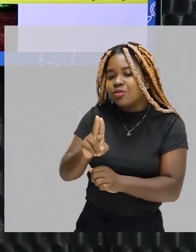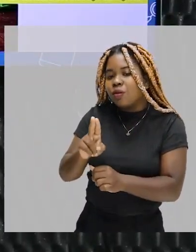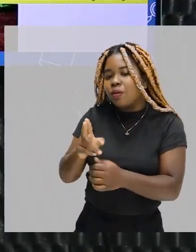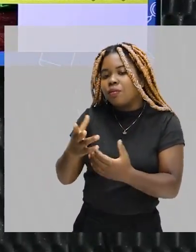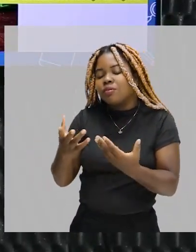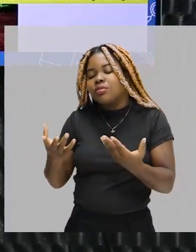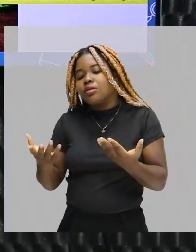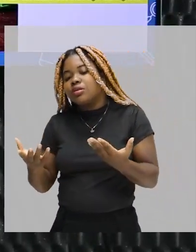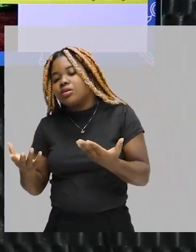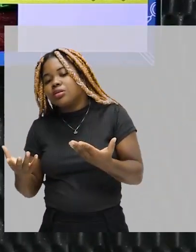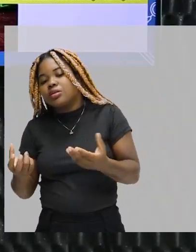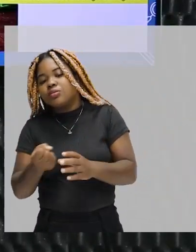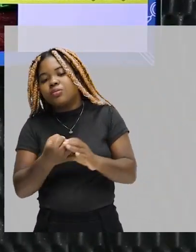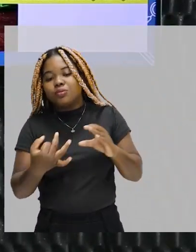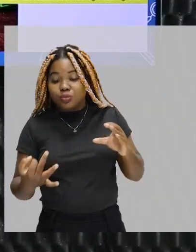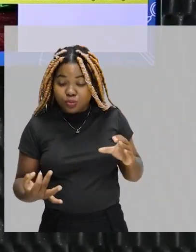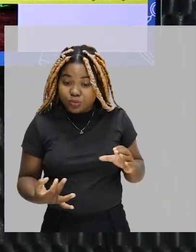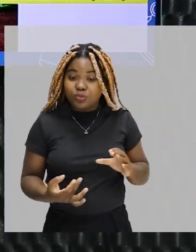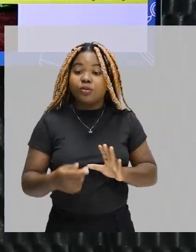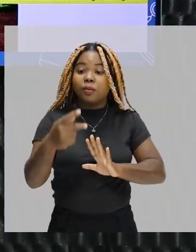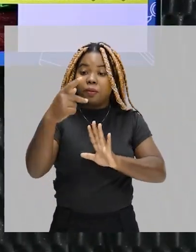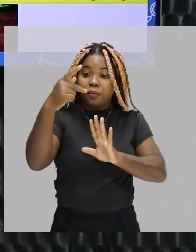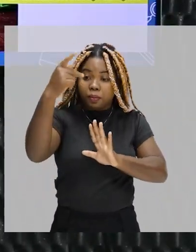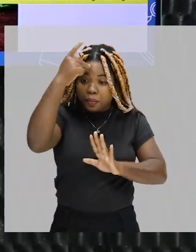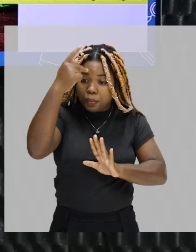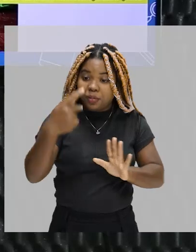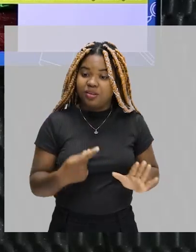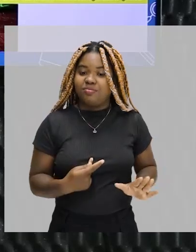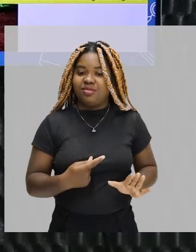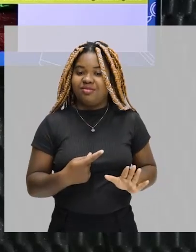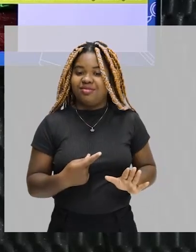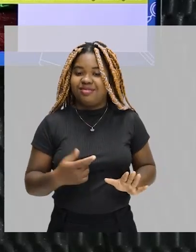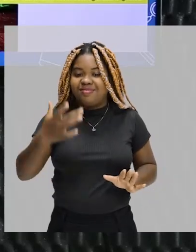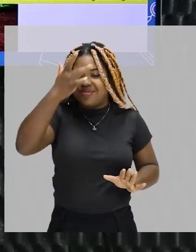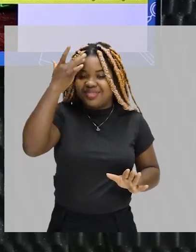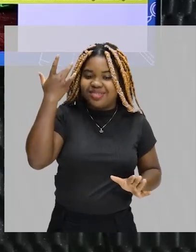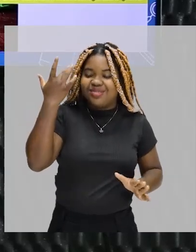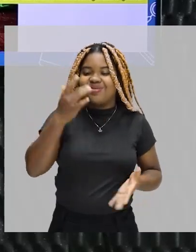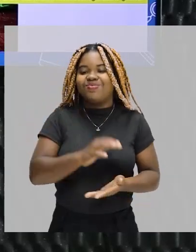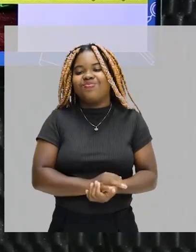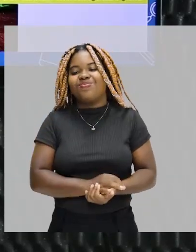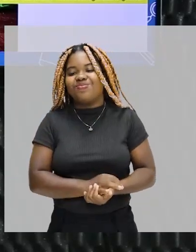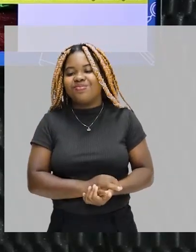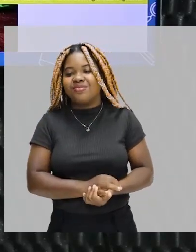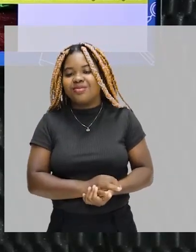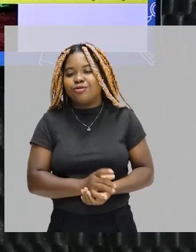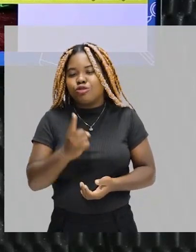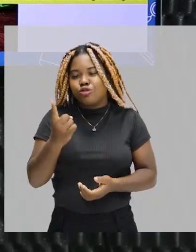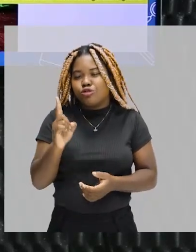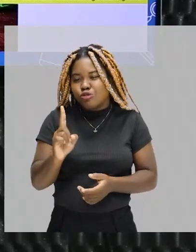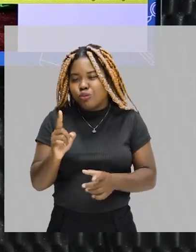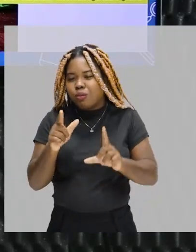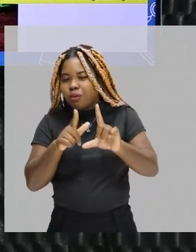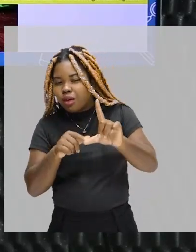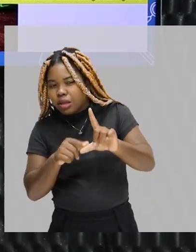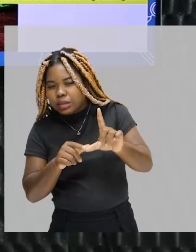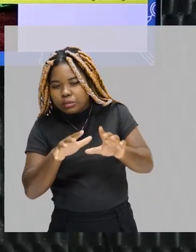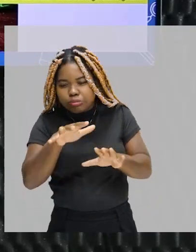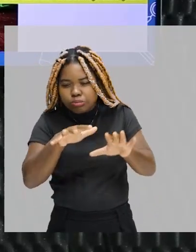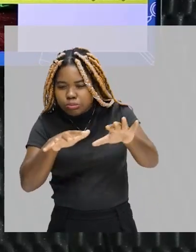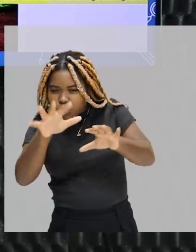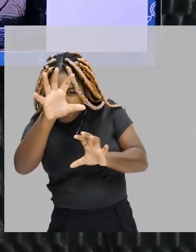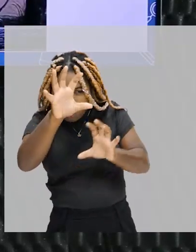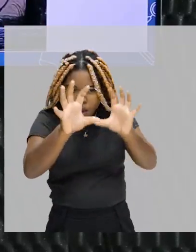que tenha uma característica própria do artista. Isso é o IdeStyle. Intersecções onde uma letra vai se mexendo com a outra e forma